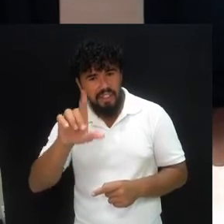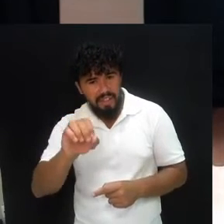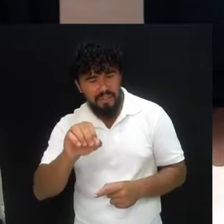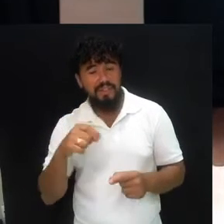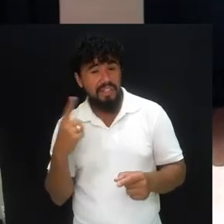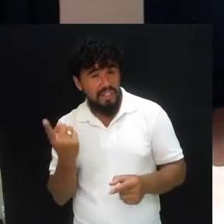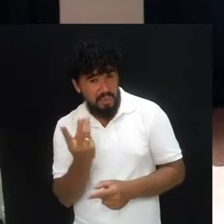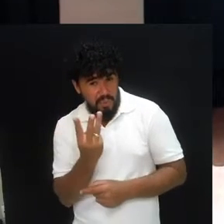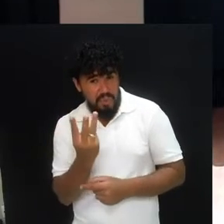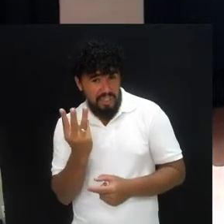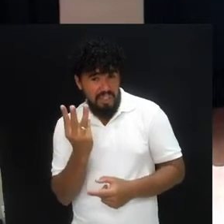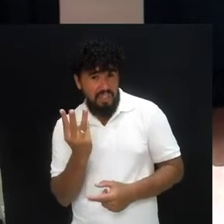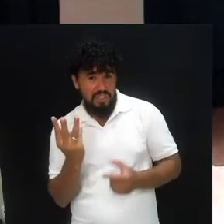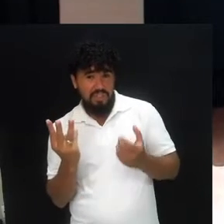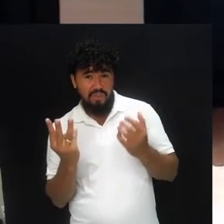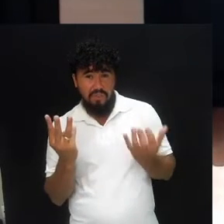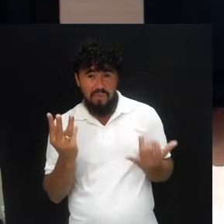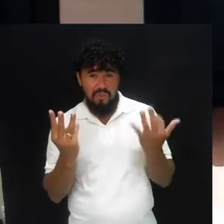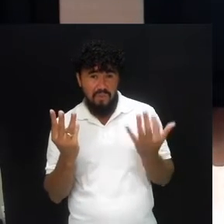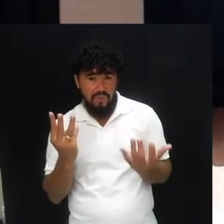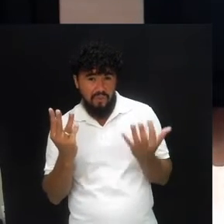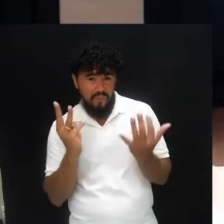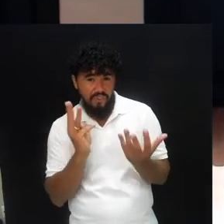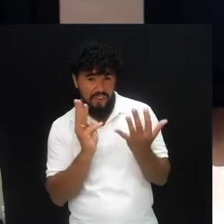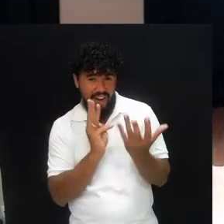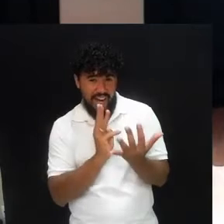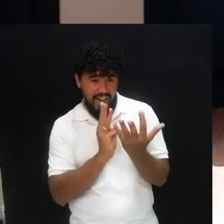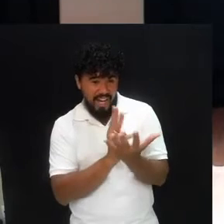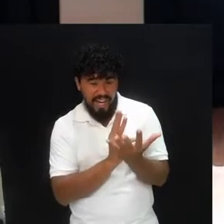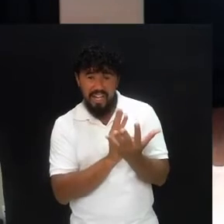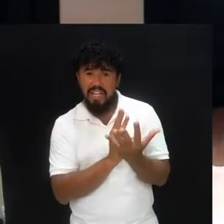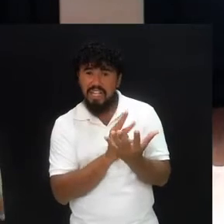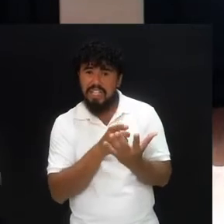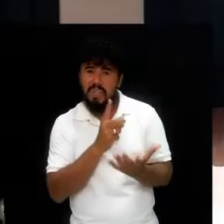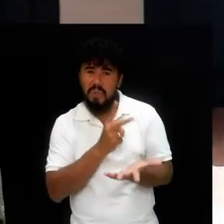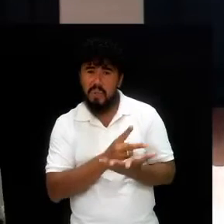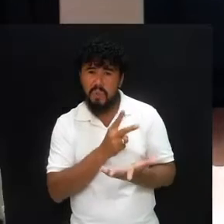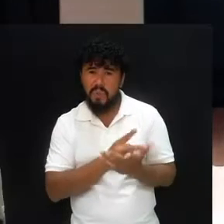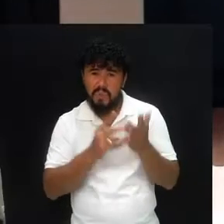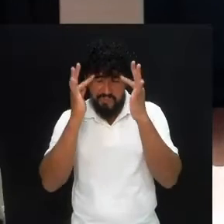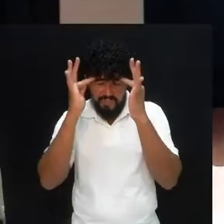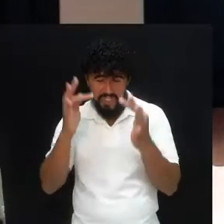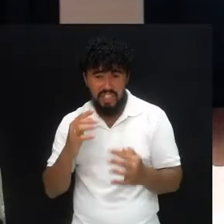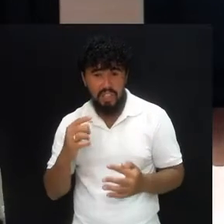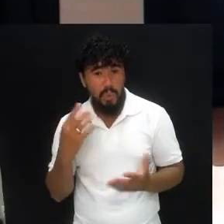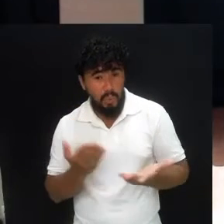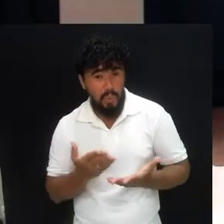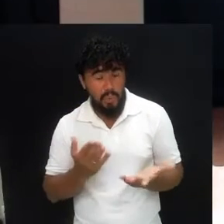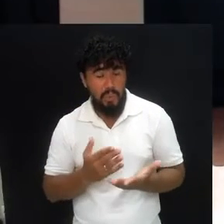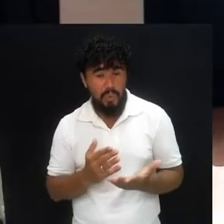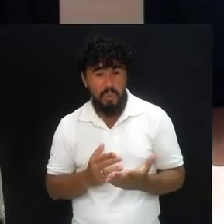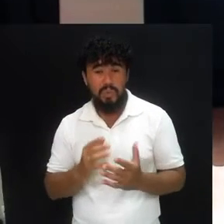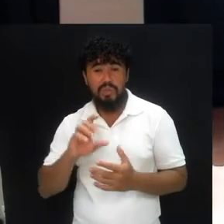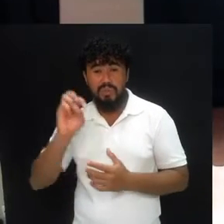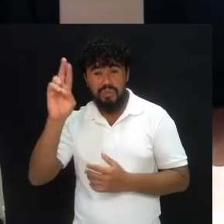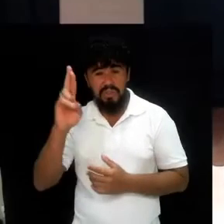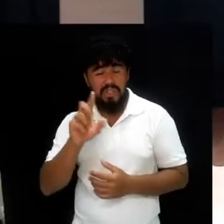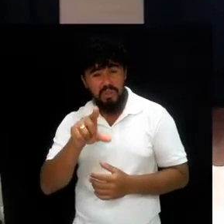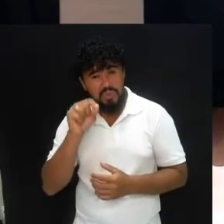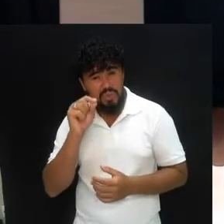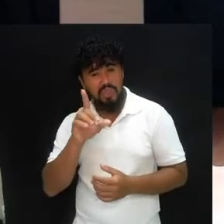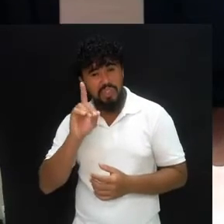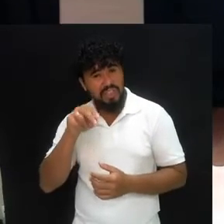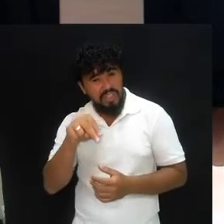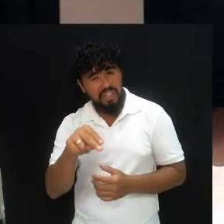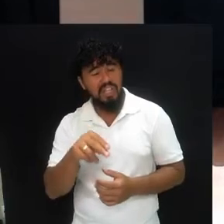permaneceram. Hoje o Senhor nos chama a permanecer. Hoje o Senhor nos chama a sermos fiéis, assim como Daniel o